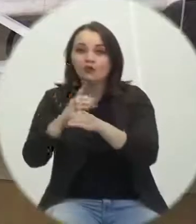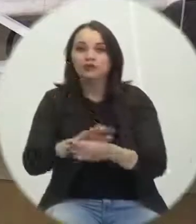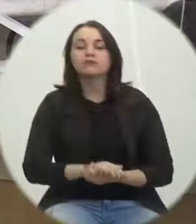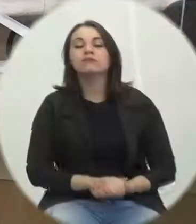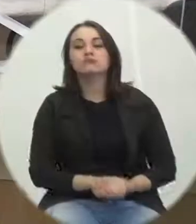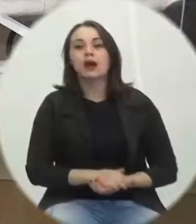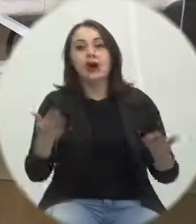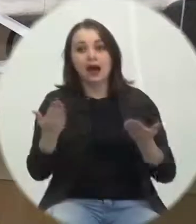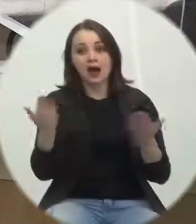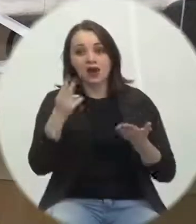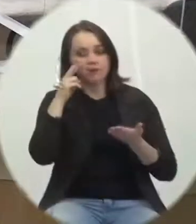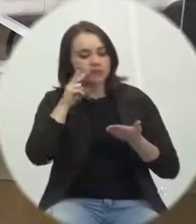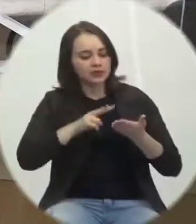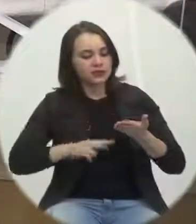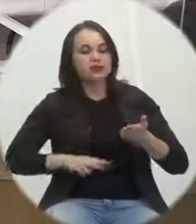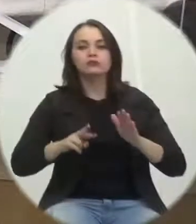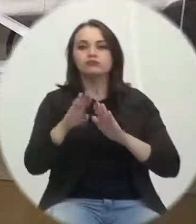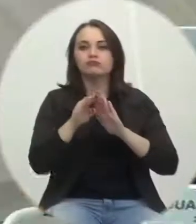do expediente.